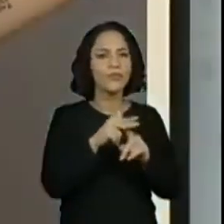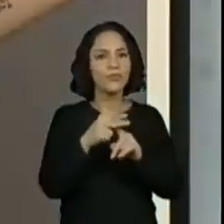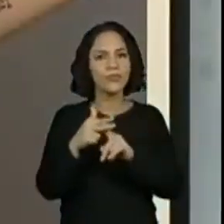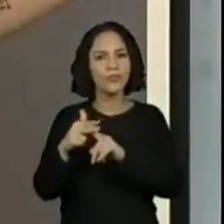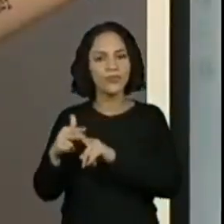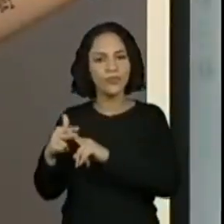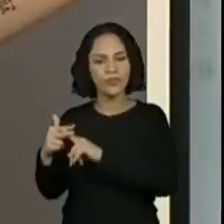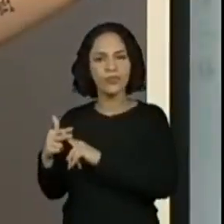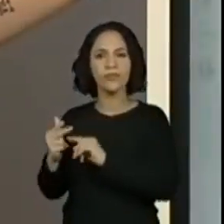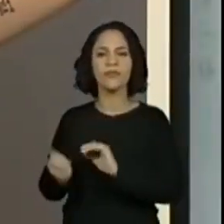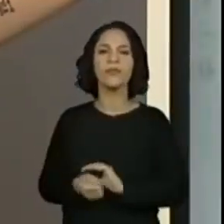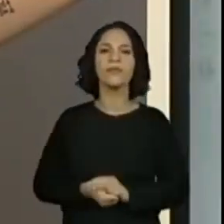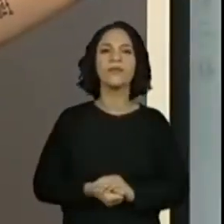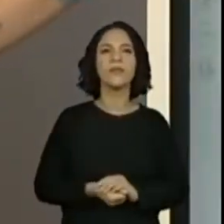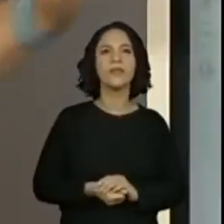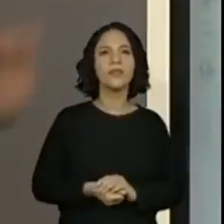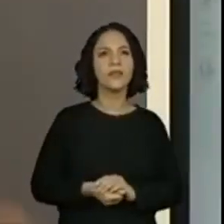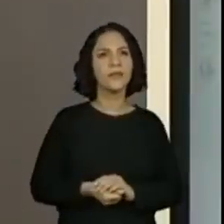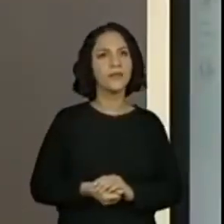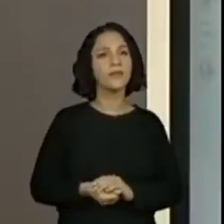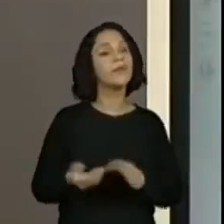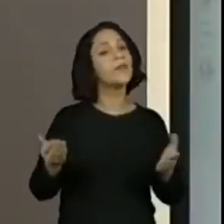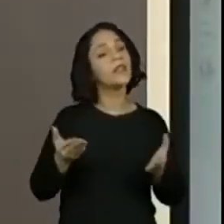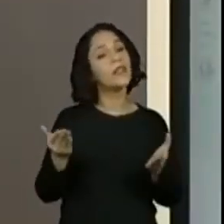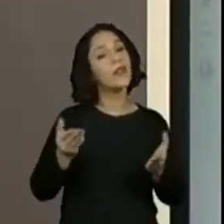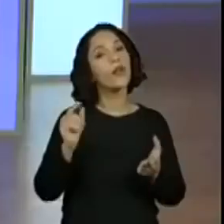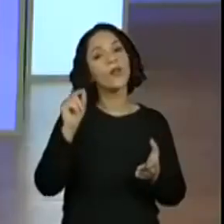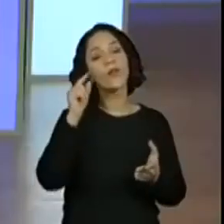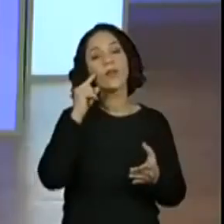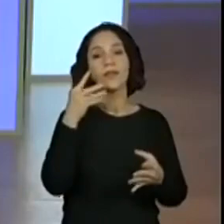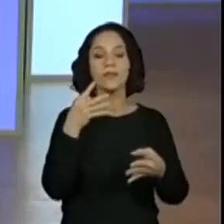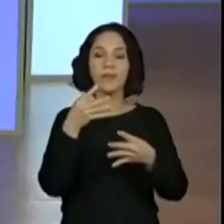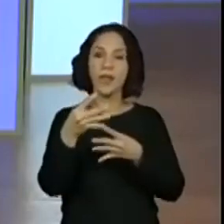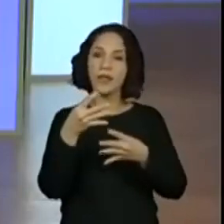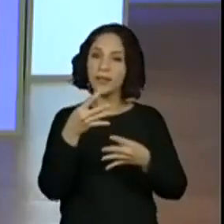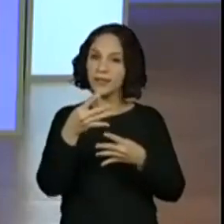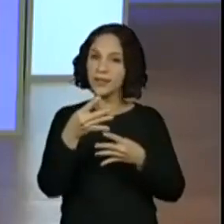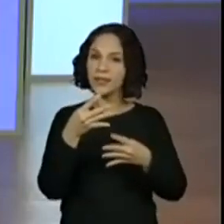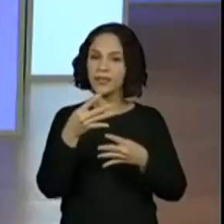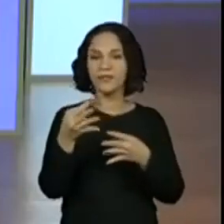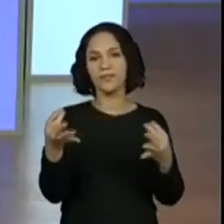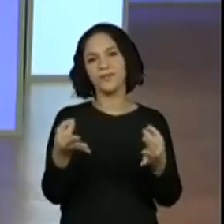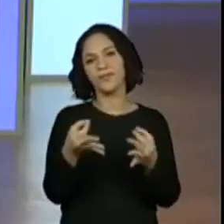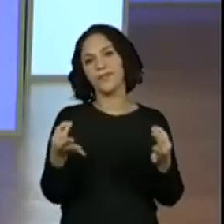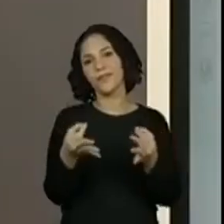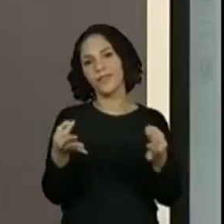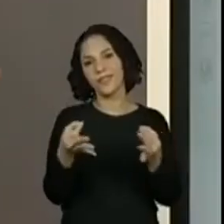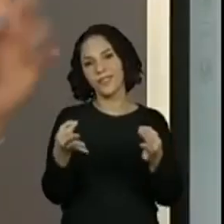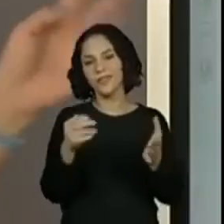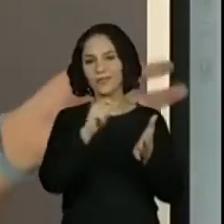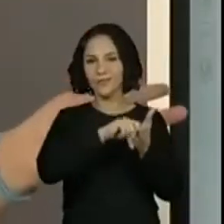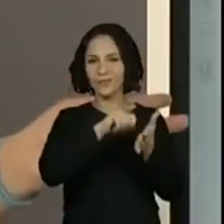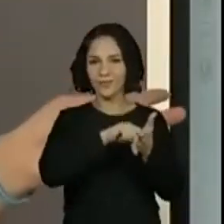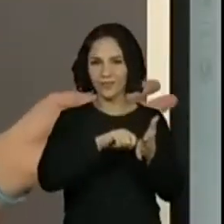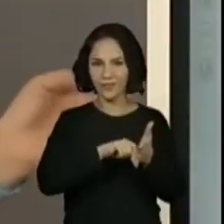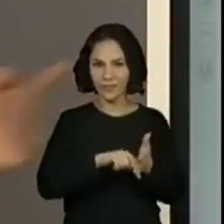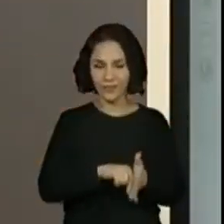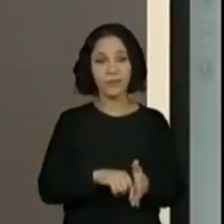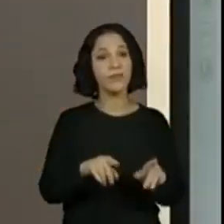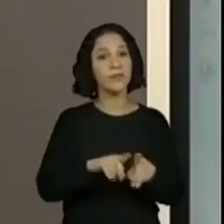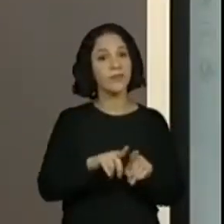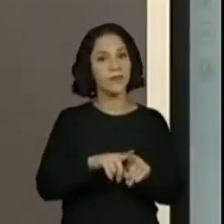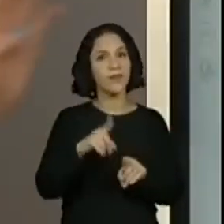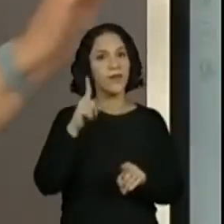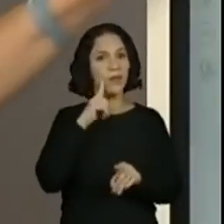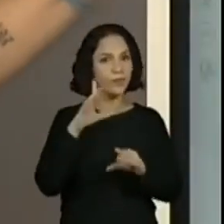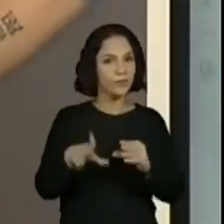ele também façam isso. E aqui ficou a nossa quadrinha. Perfeitinho. Conseguimos escrever. E vai conhecendo